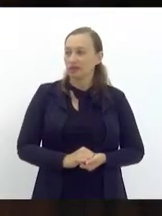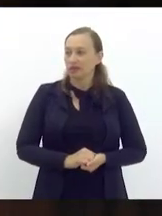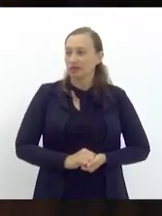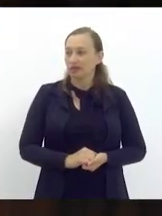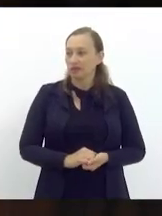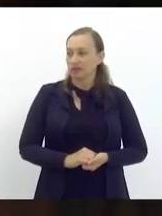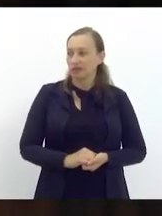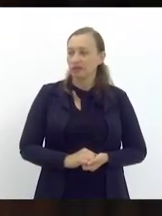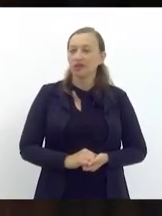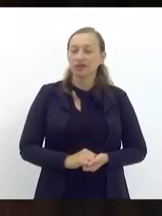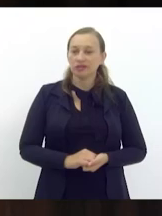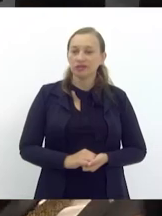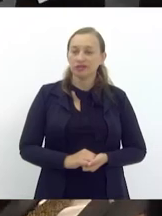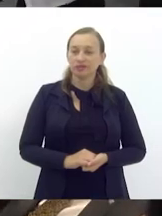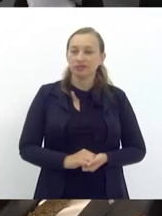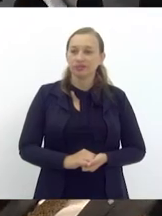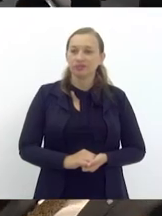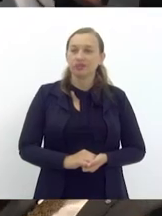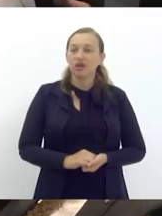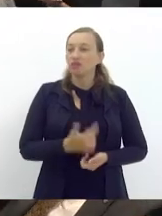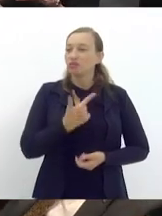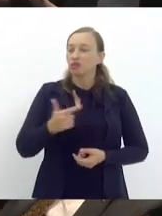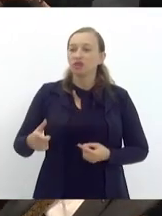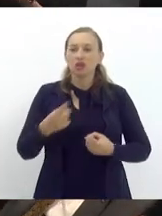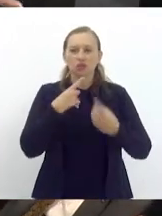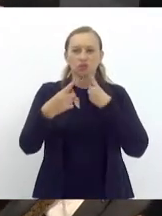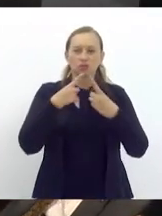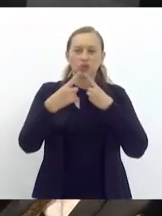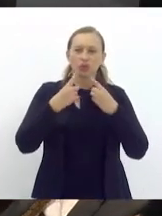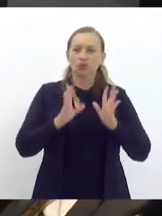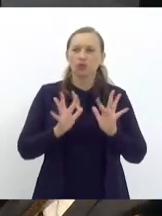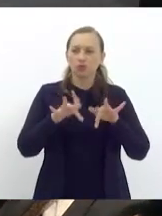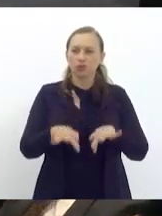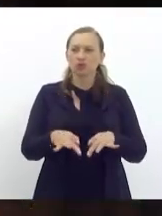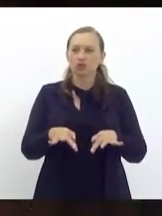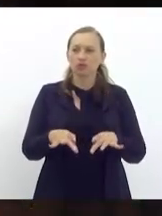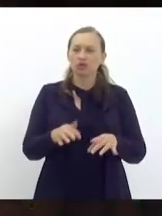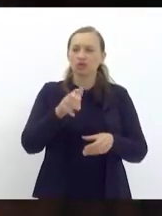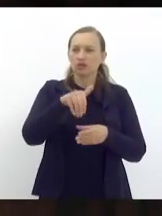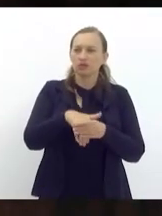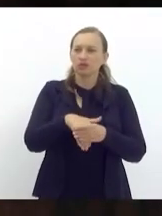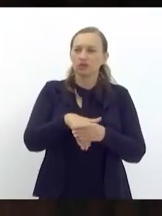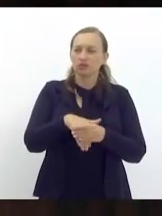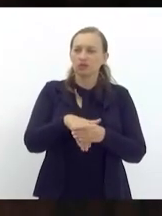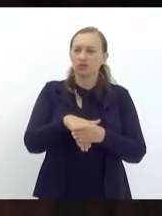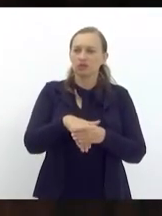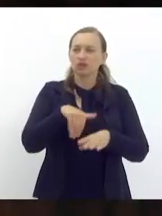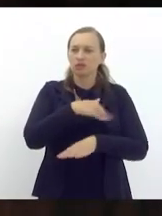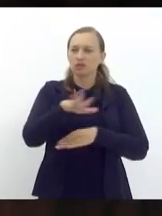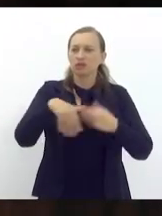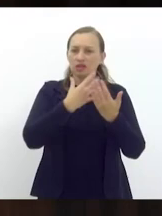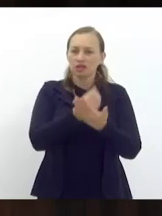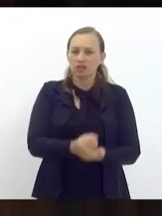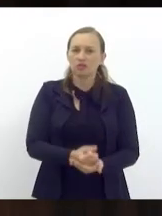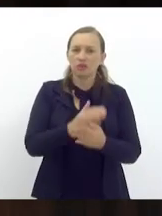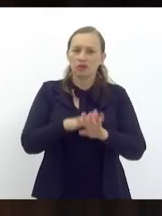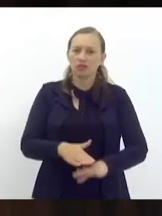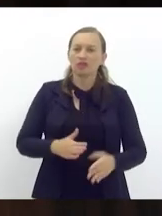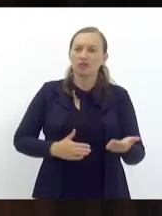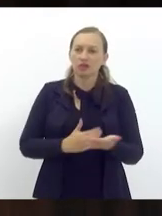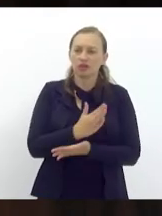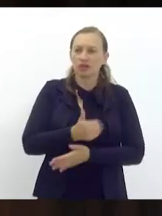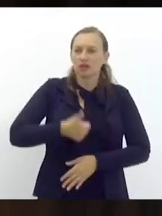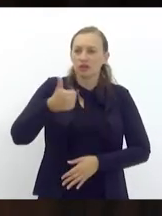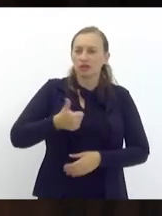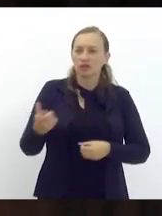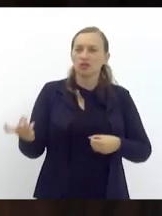Rocha não havendo mais que querer discutir encerrada a discussão em votação senhores que aprovam e mandam como estão aprovado